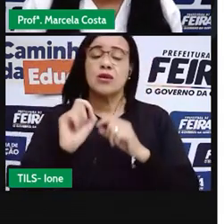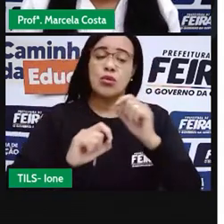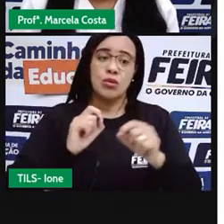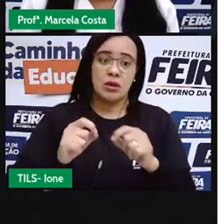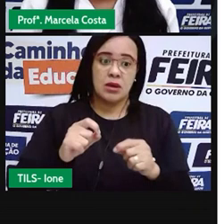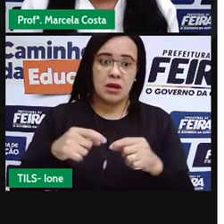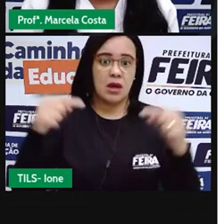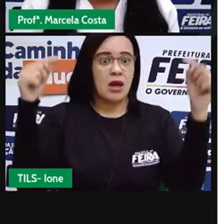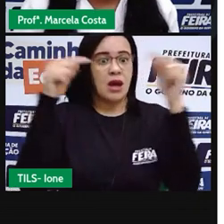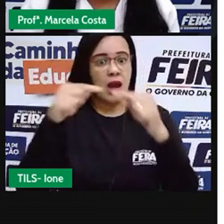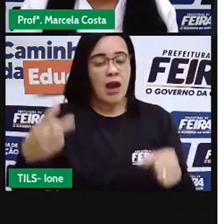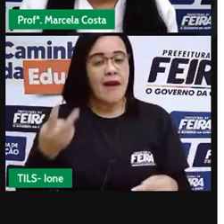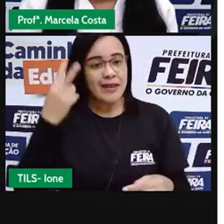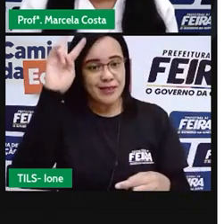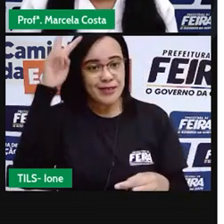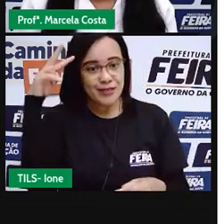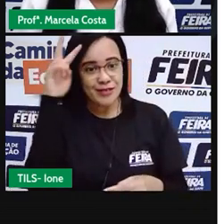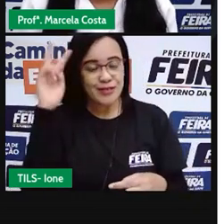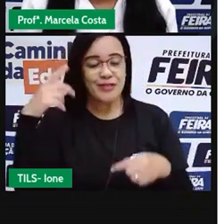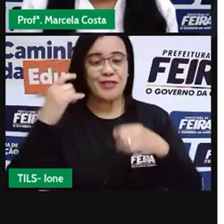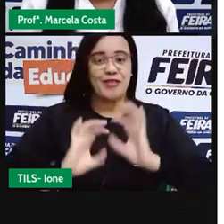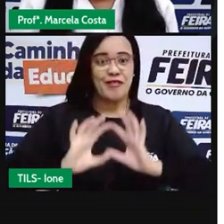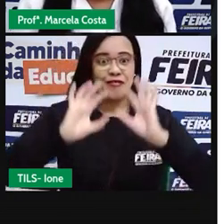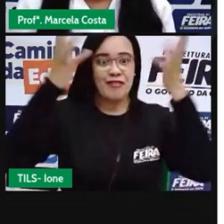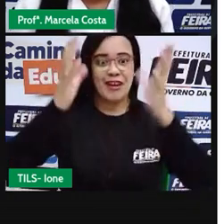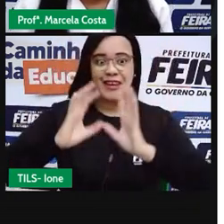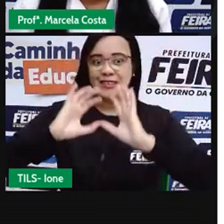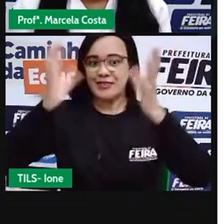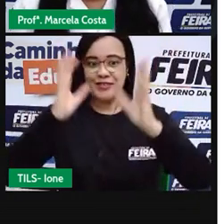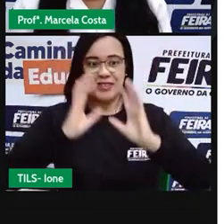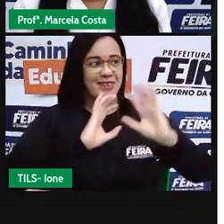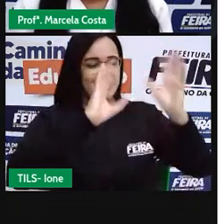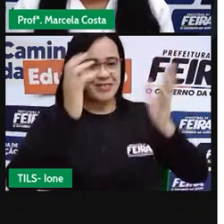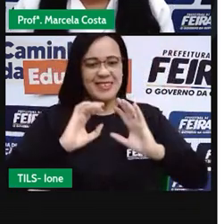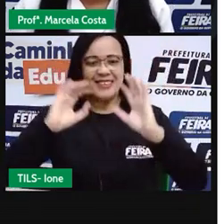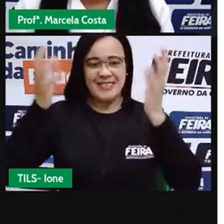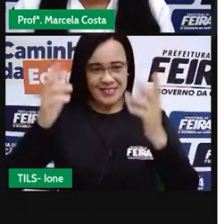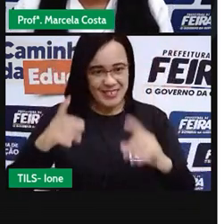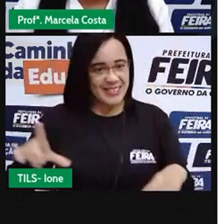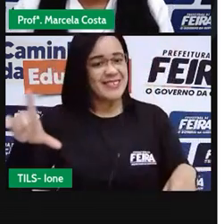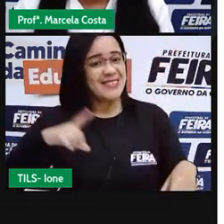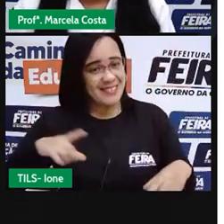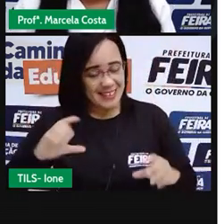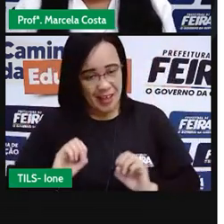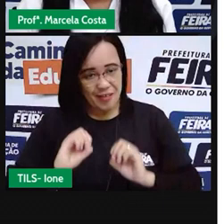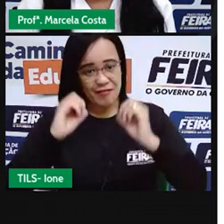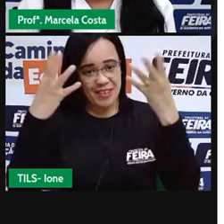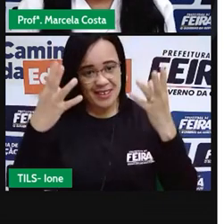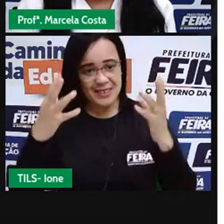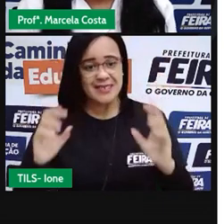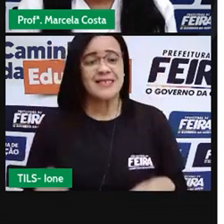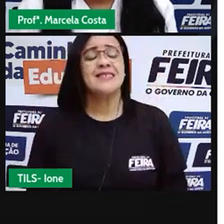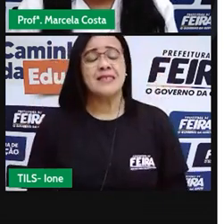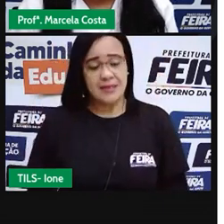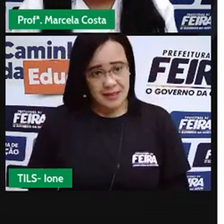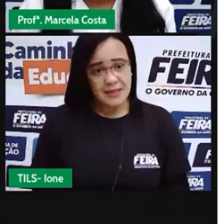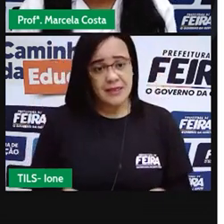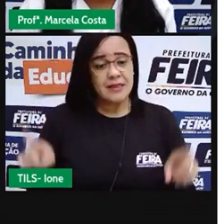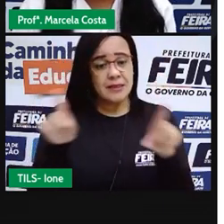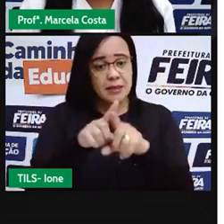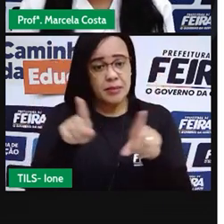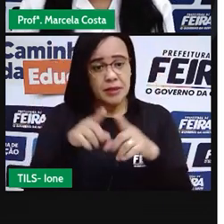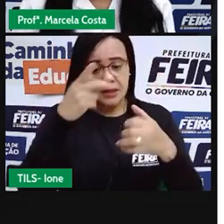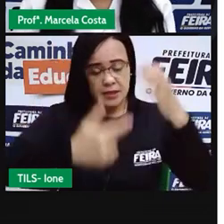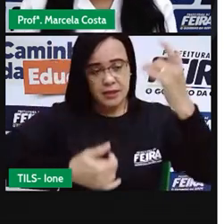história, desses festejos envolvendo a Catedral Metropolitana de Santana, e que fala também